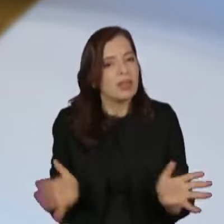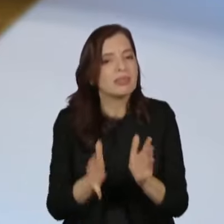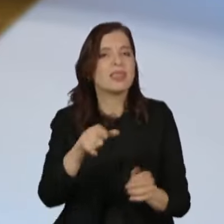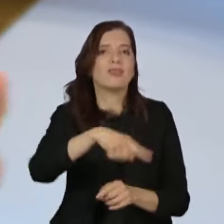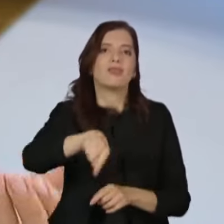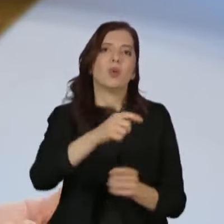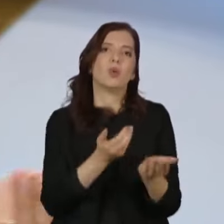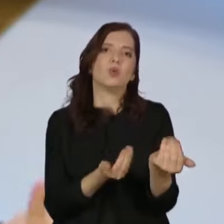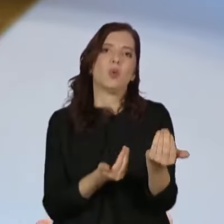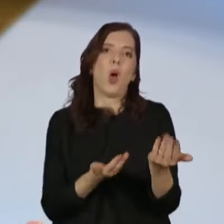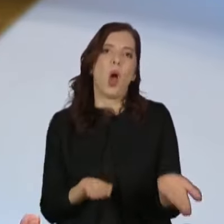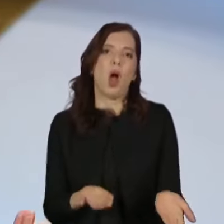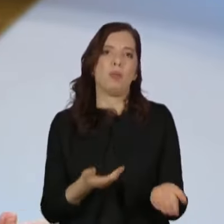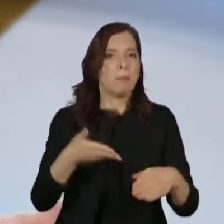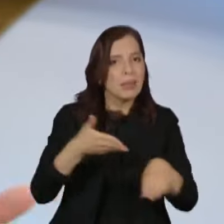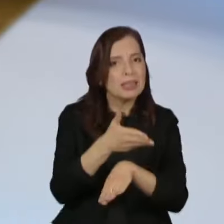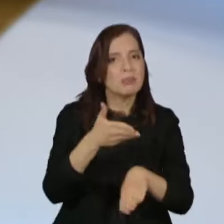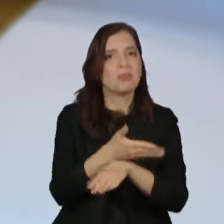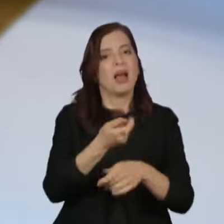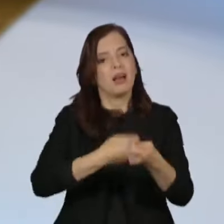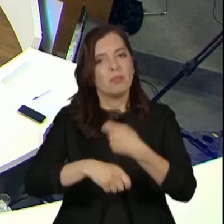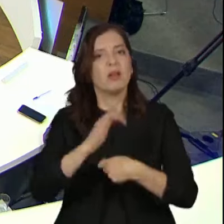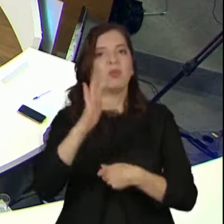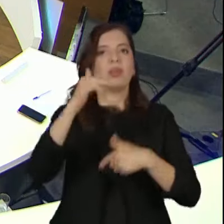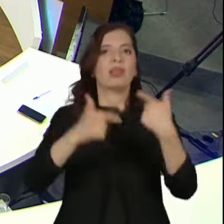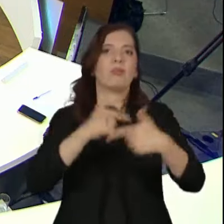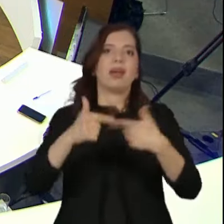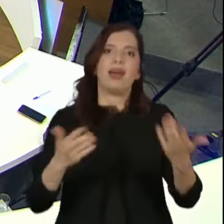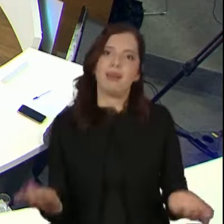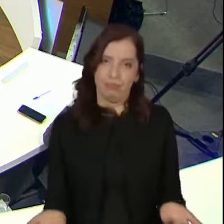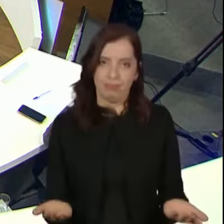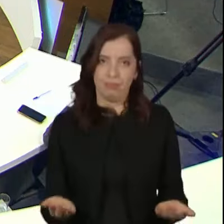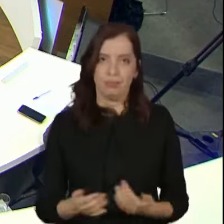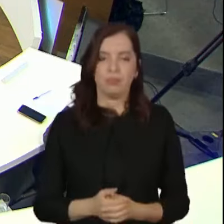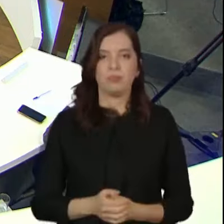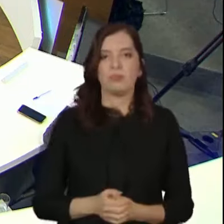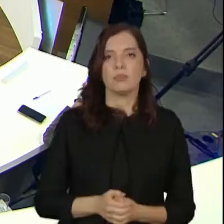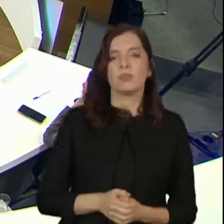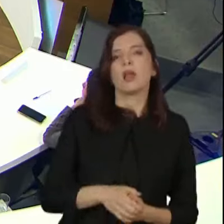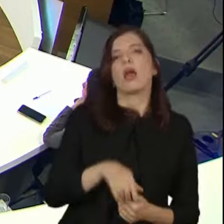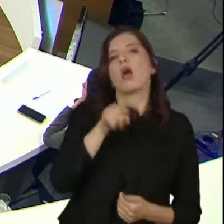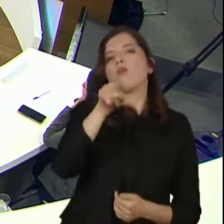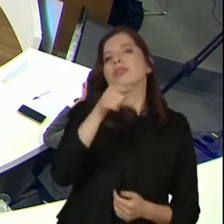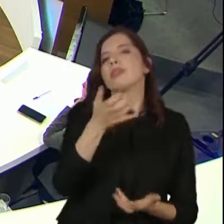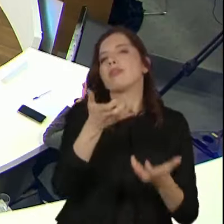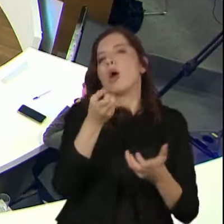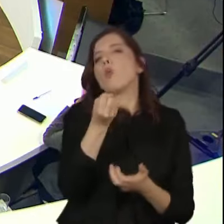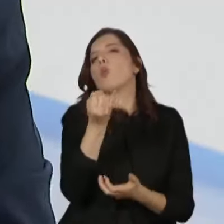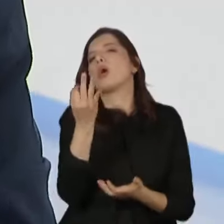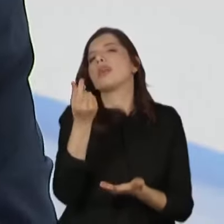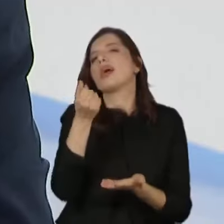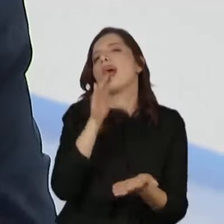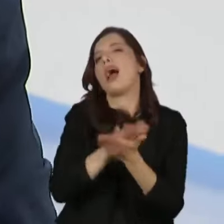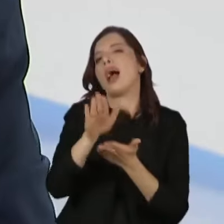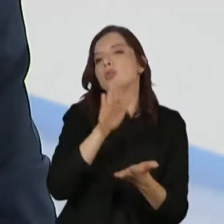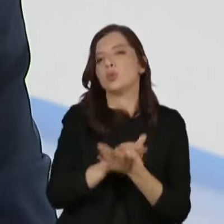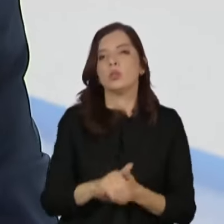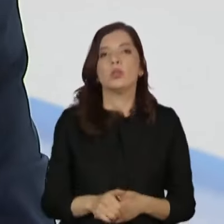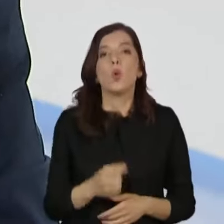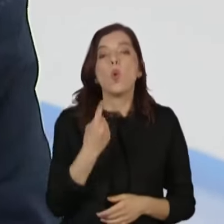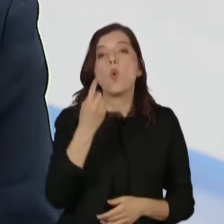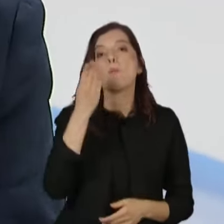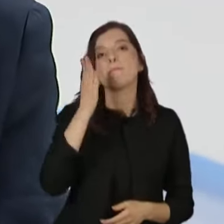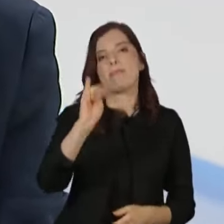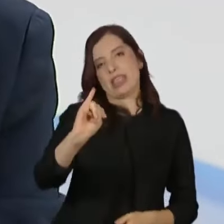nova economia. Qual o custo e quantas unidades, candidato? O custo do Centro de Oportunidades é 1 bilhão e 200 milhões de reais,